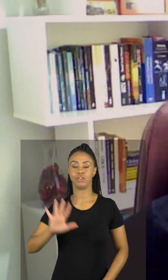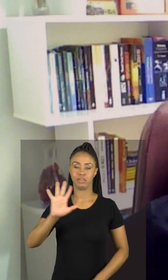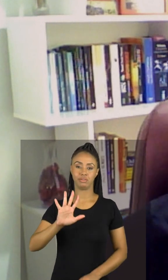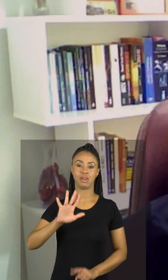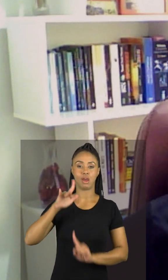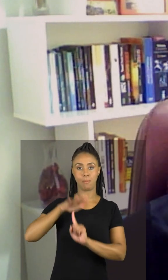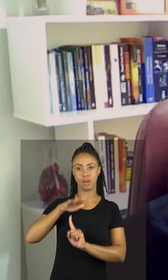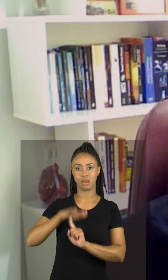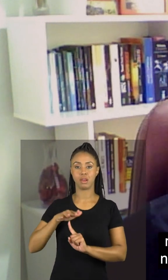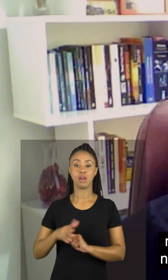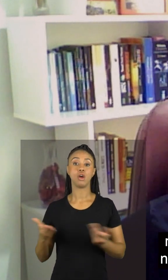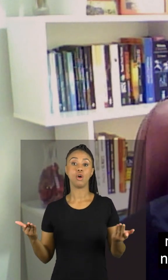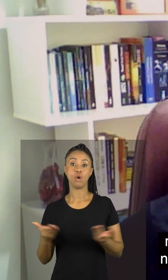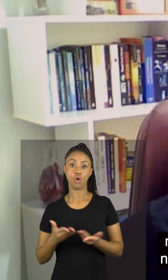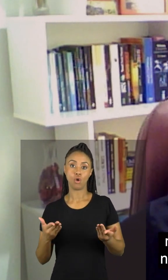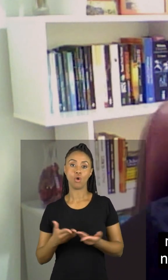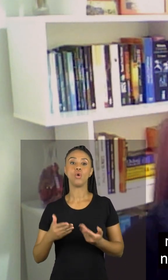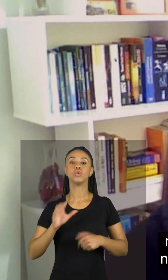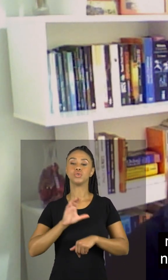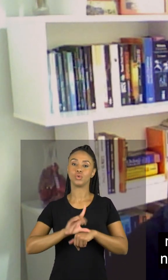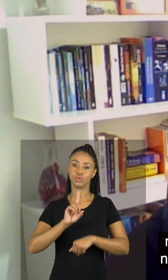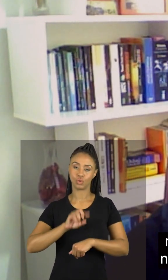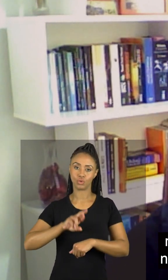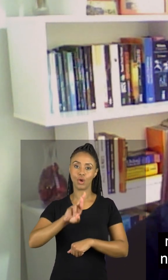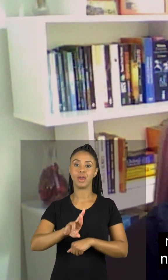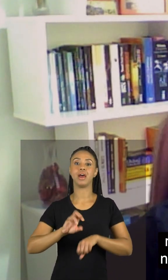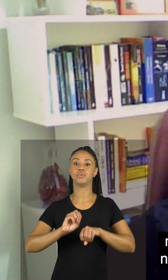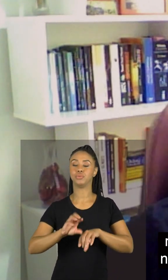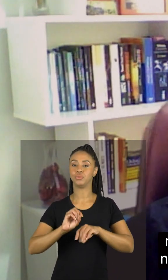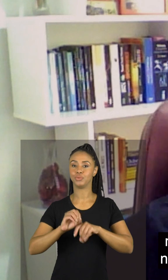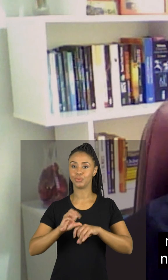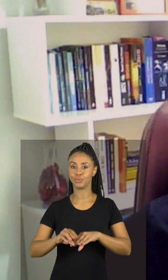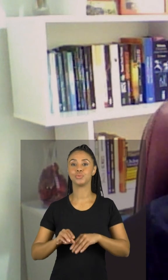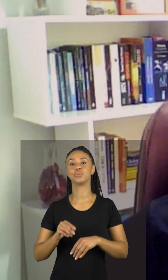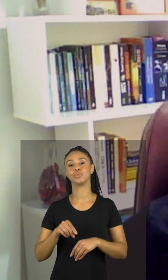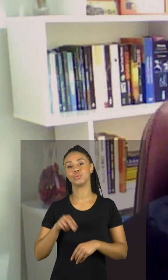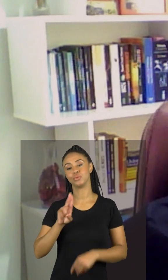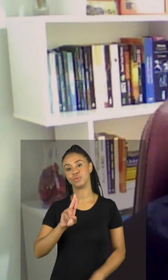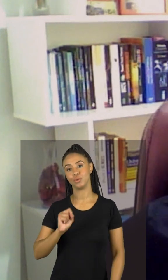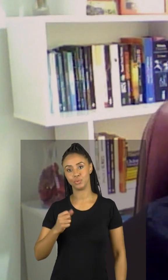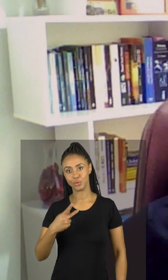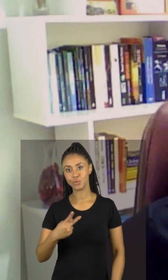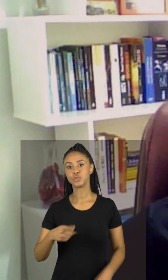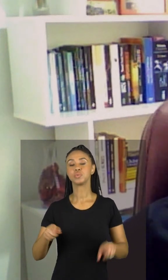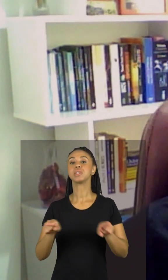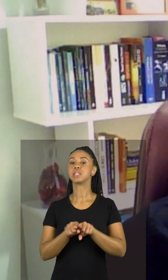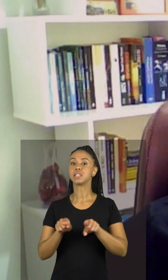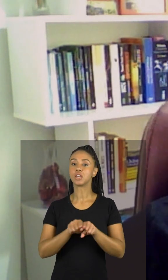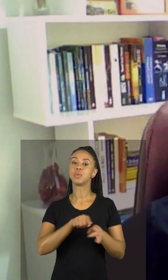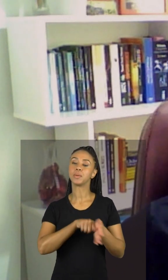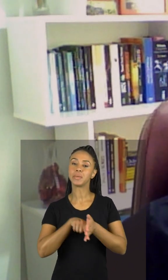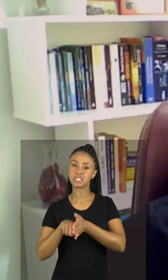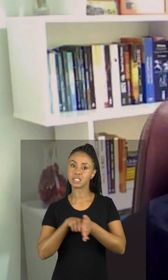um vínculo de pós-doutorado na Universidade de São Paulo, na Faculdade de Saúde Pública, onde eu desenvolvo algumas pesquisas